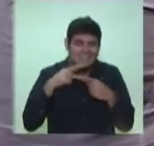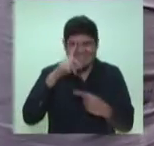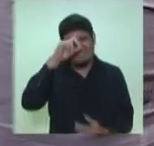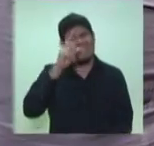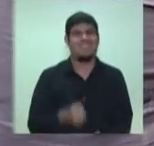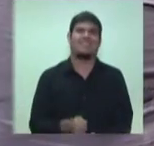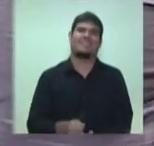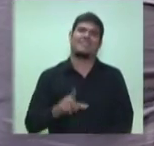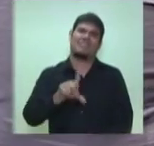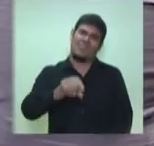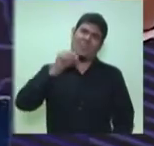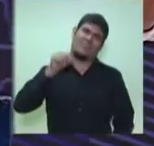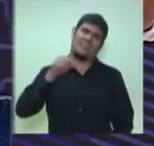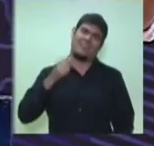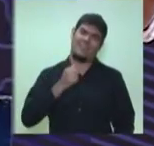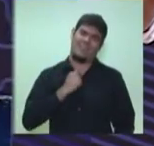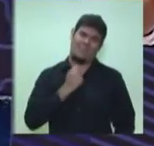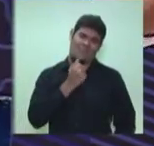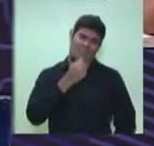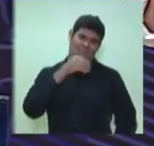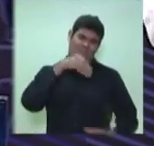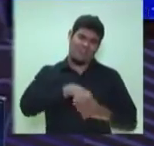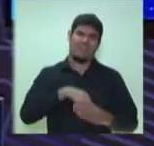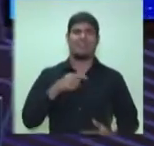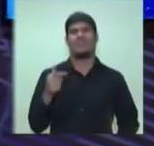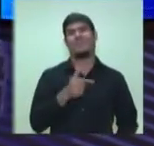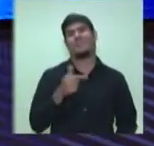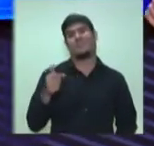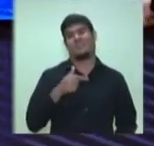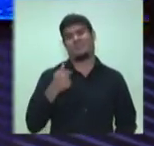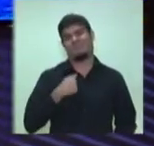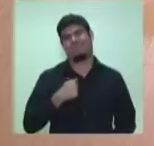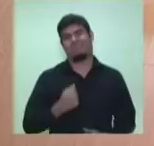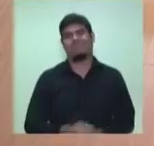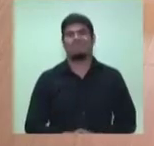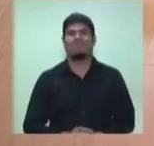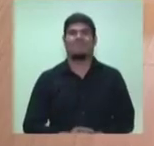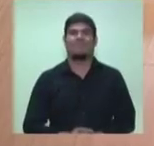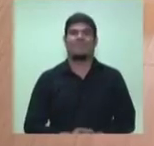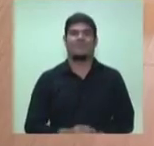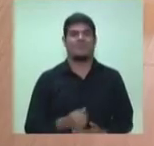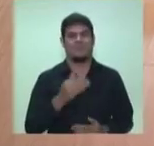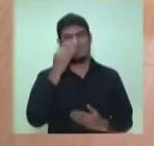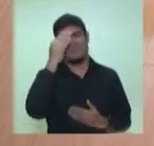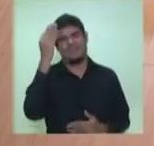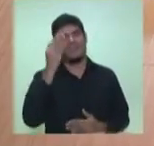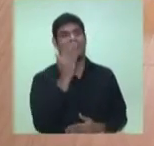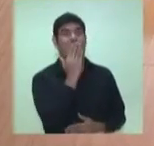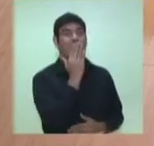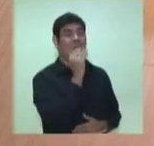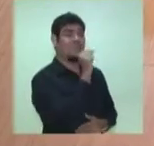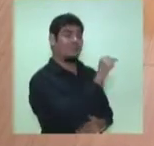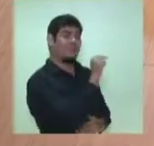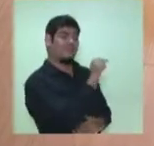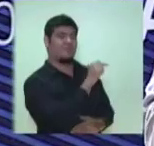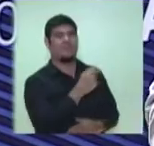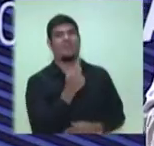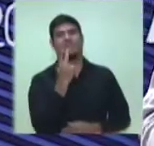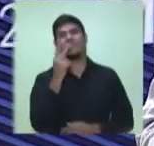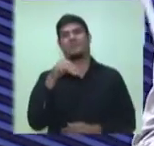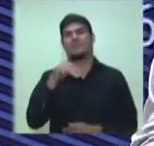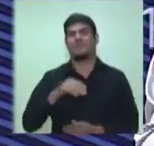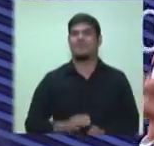votando 22, Marcelo Ramos e Josué Neto. Muito obrigado. Obrigado, candidato. Arthur Neto, é a sua vez. O senhor tem dois minutos. Muito bem.